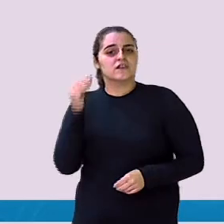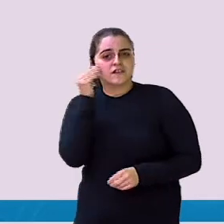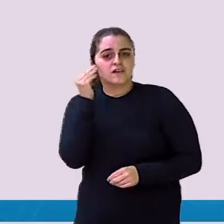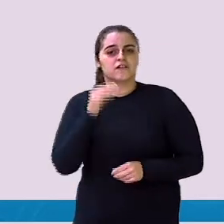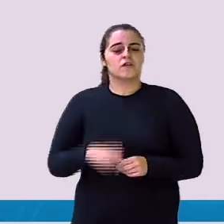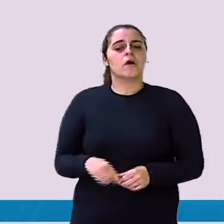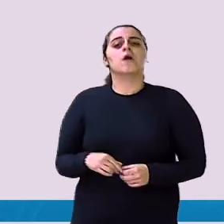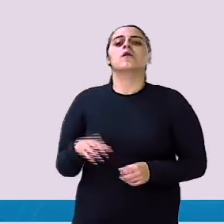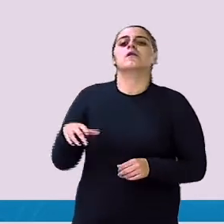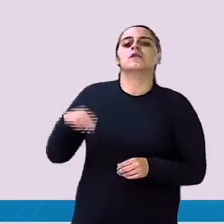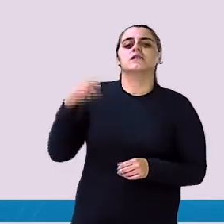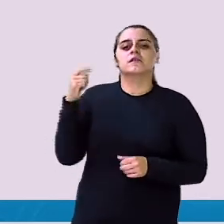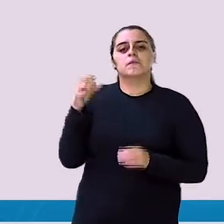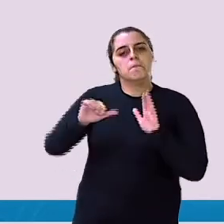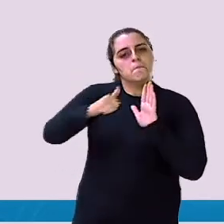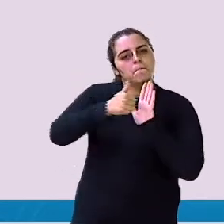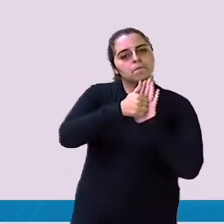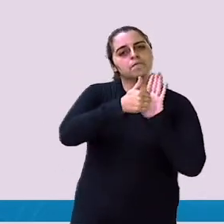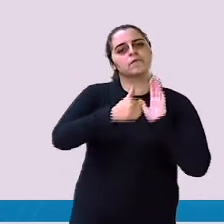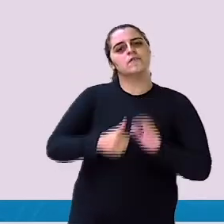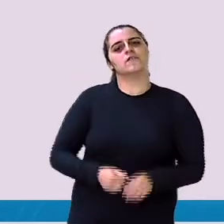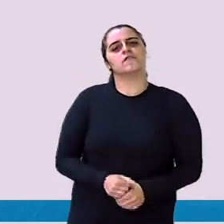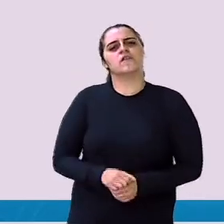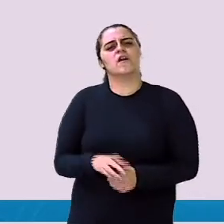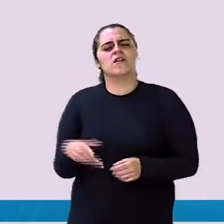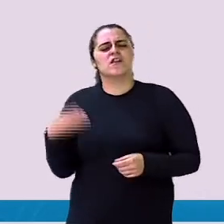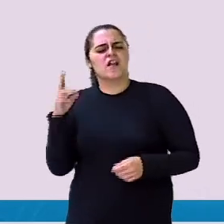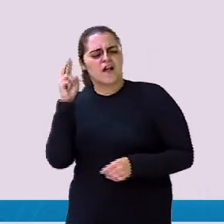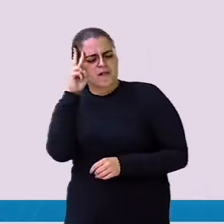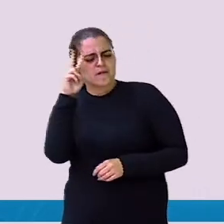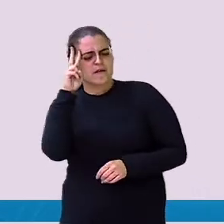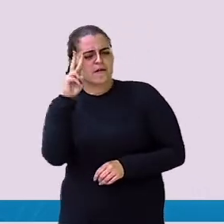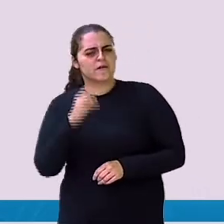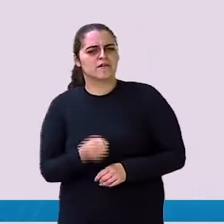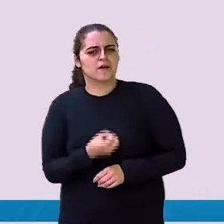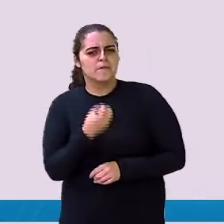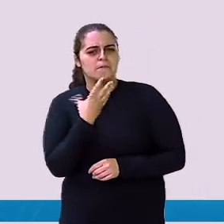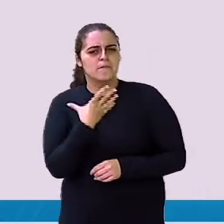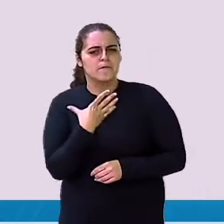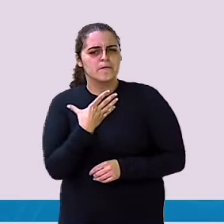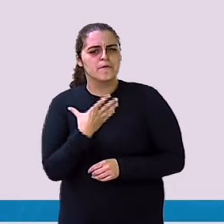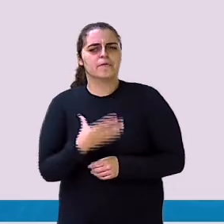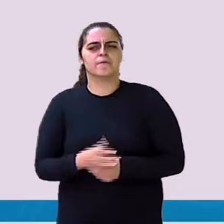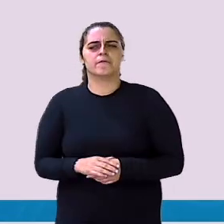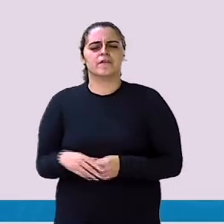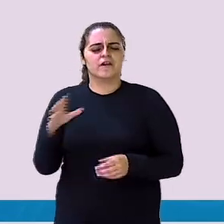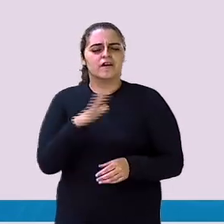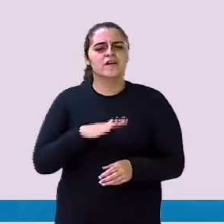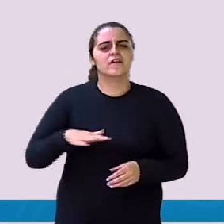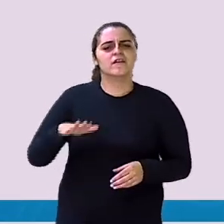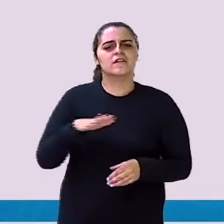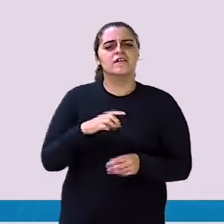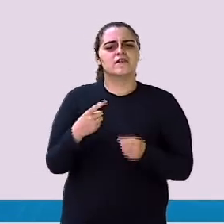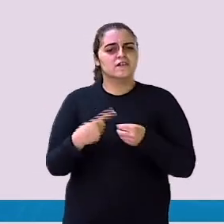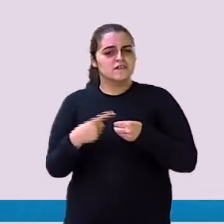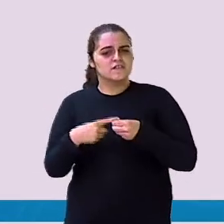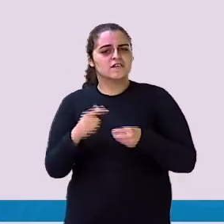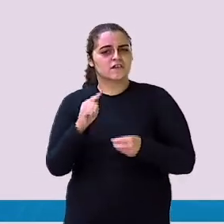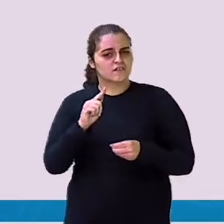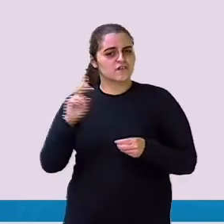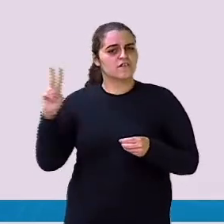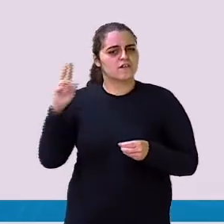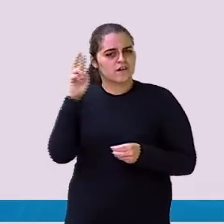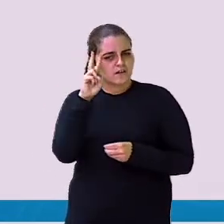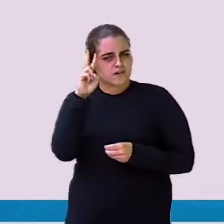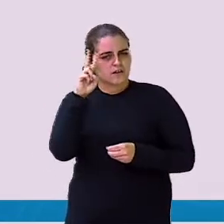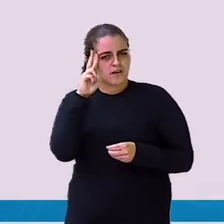E também, gente Dentro das atitudes negativas Lembrando uma coisa Que a gente passa muito Até aqui Na nossa cidade De Governador Valadares